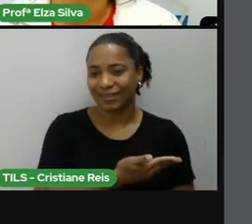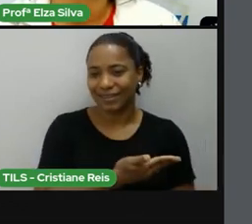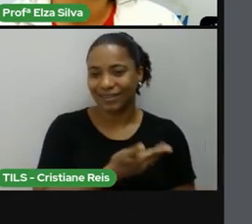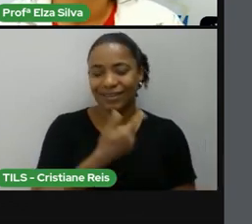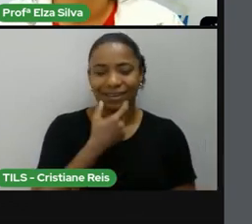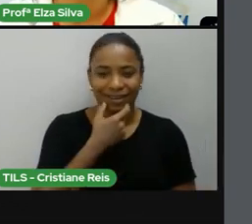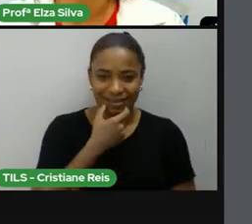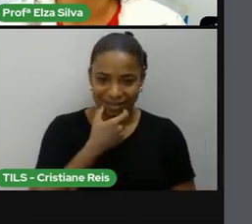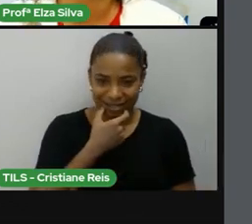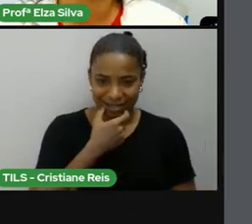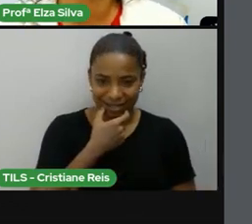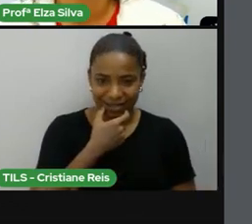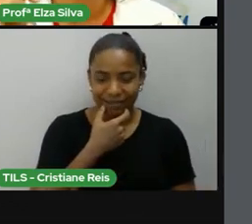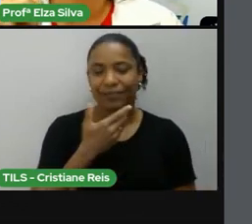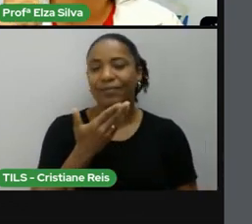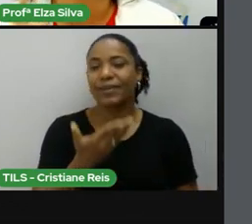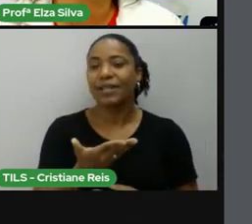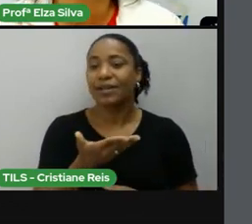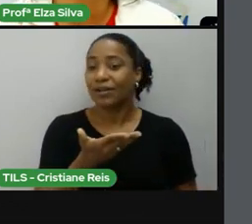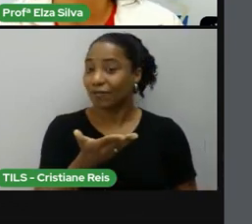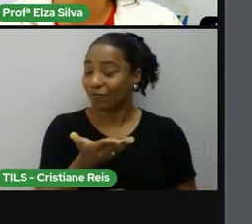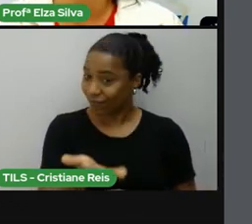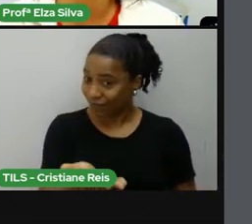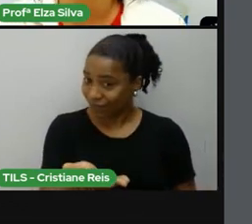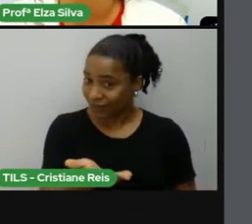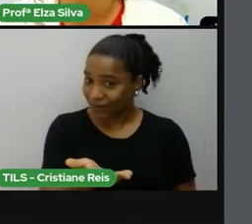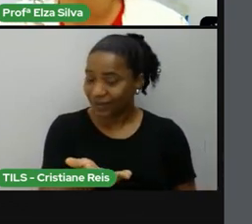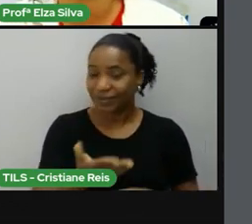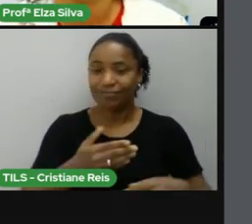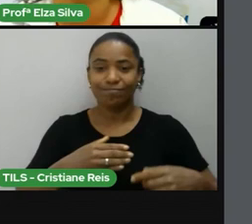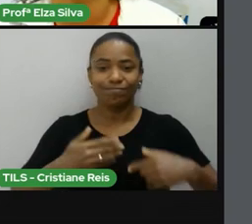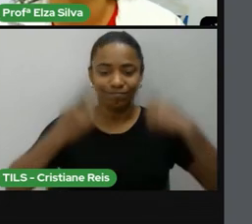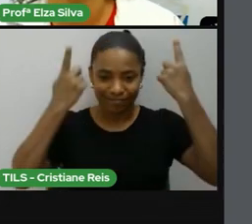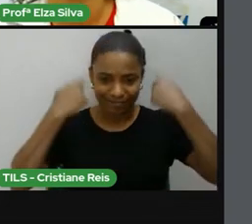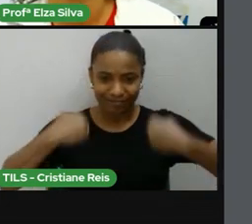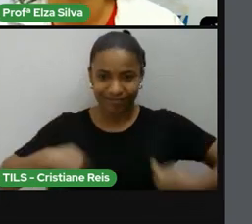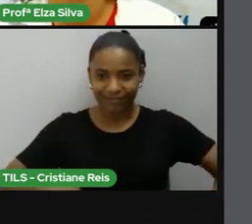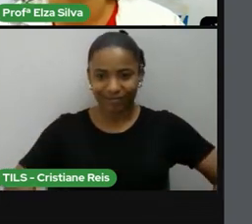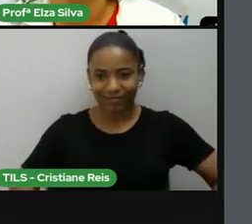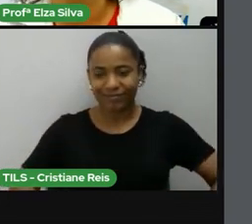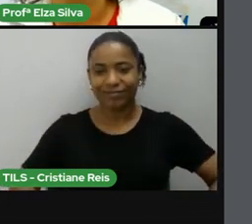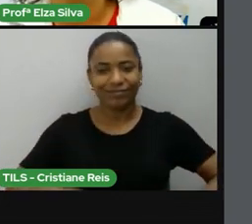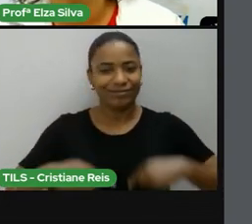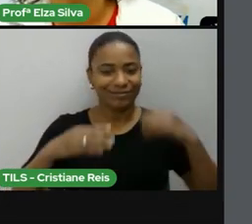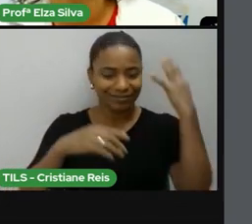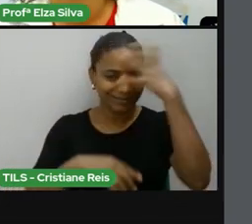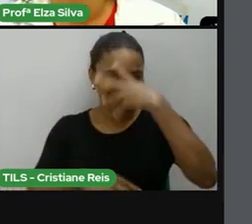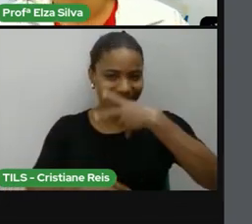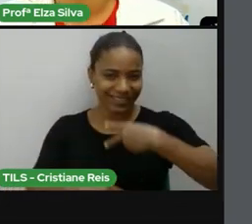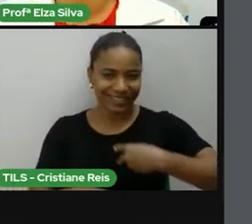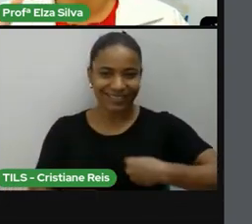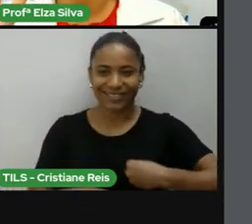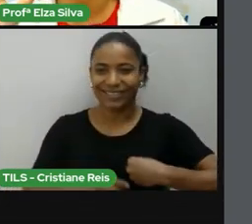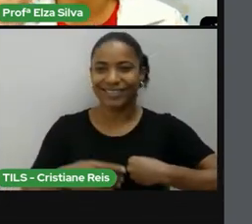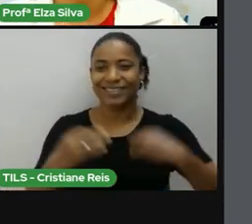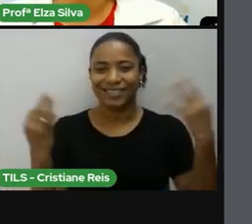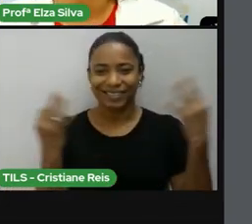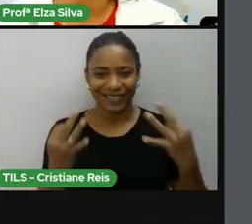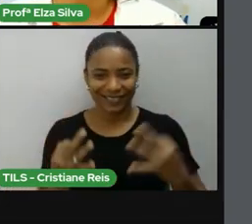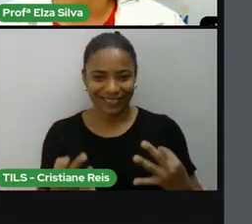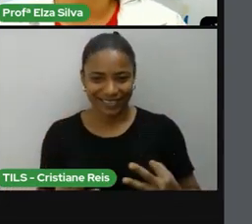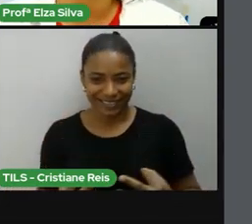Você é seu próprio padrão de beleza Ok? Bye